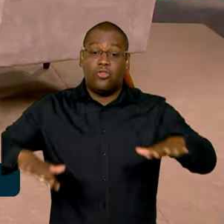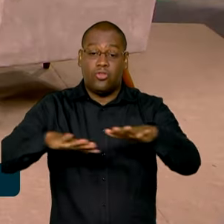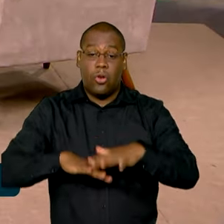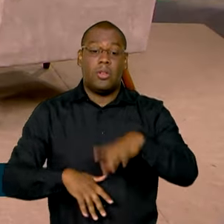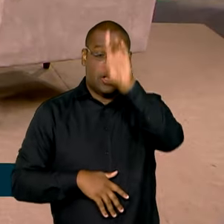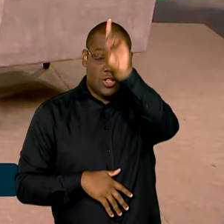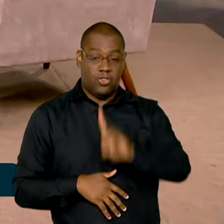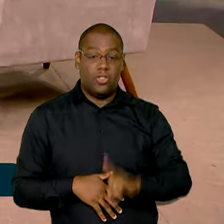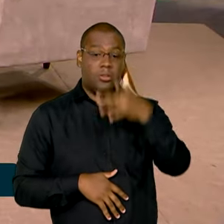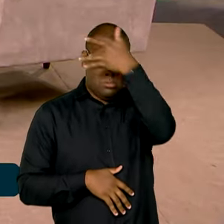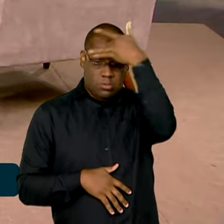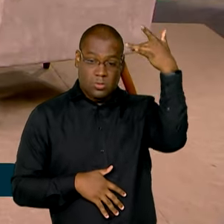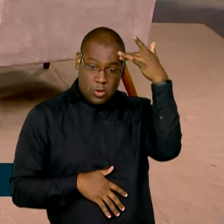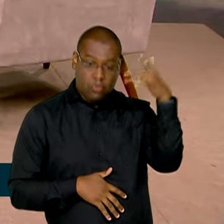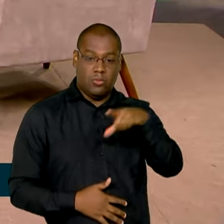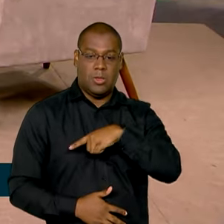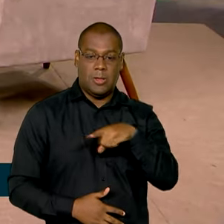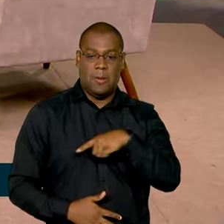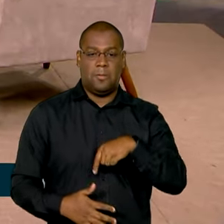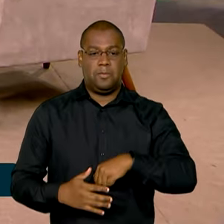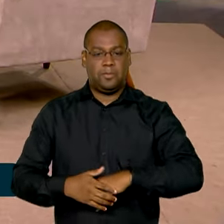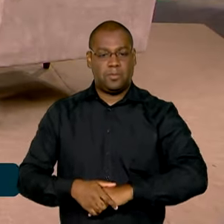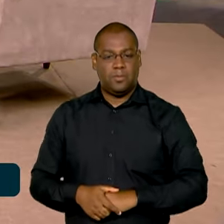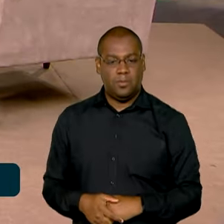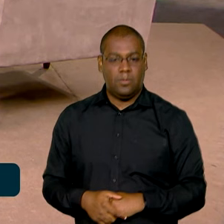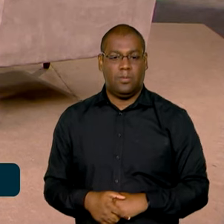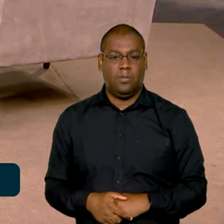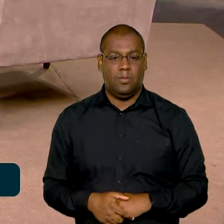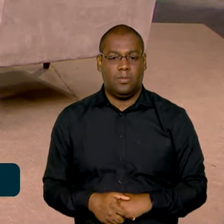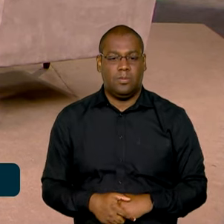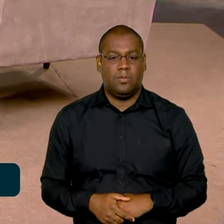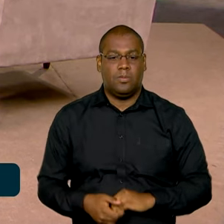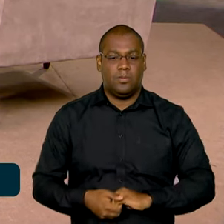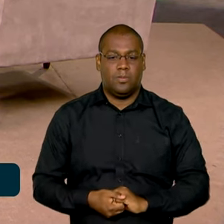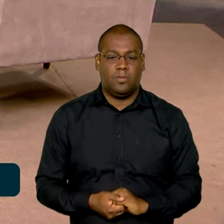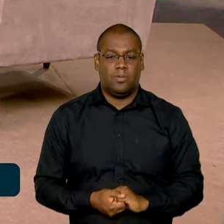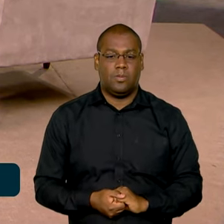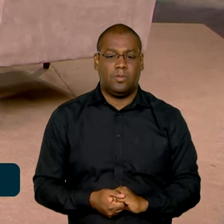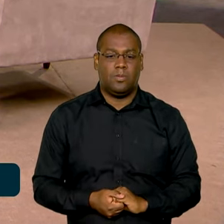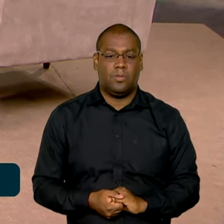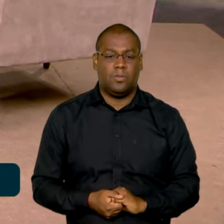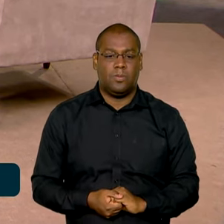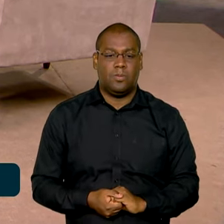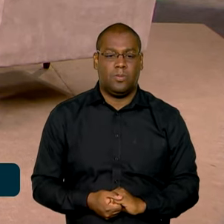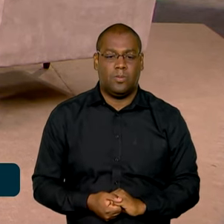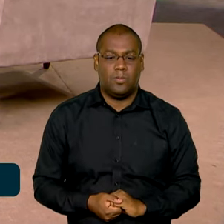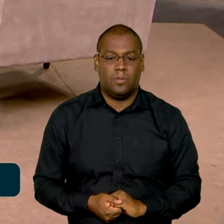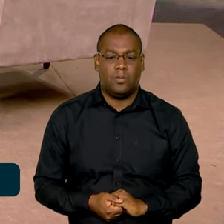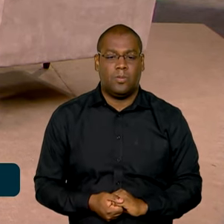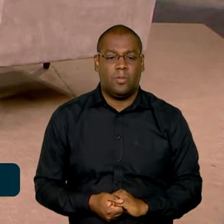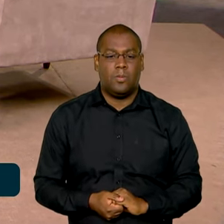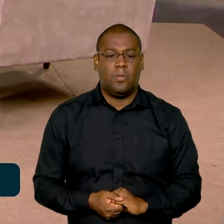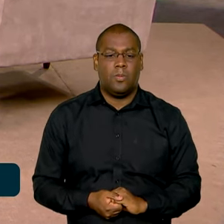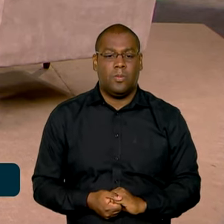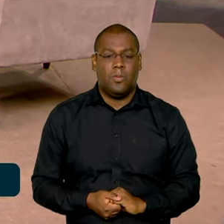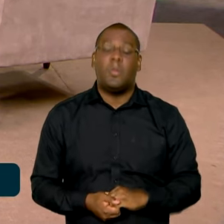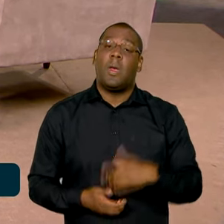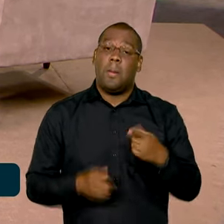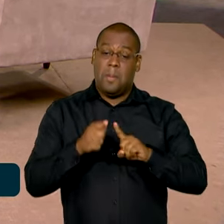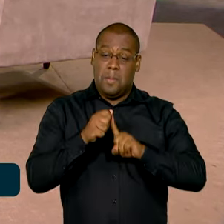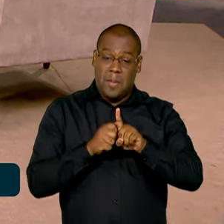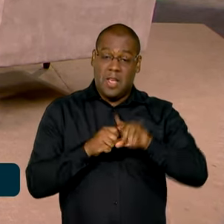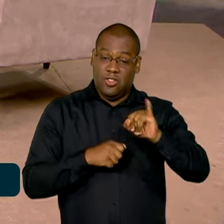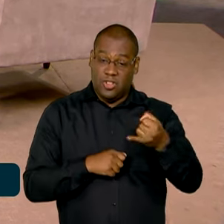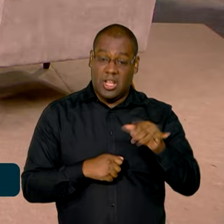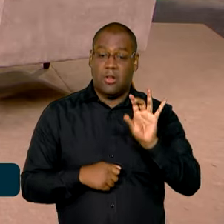poder desenvolver a sua psique, a sua saúde mental? Isso, então, para nós, nós não vamos só aproveitar janeiro. Nós queremos